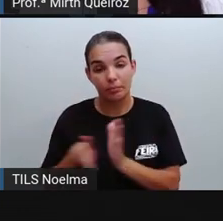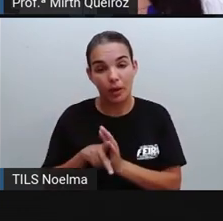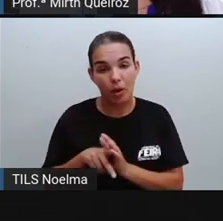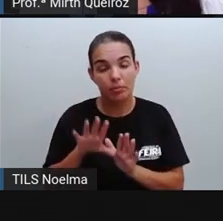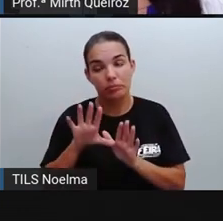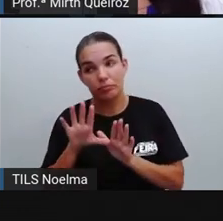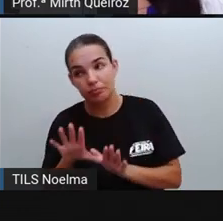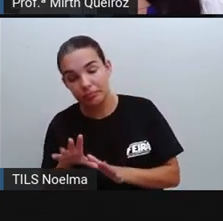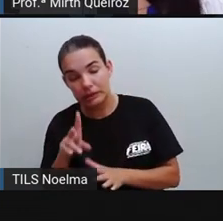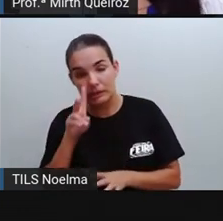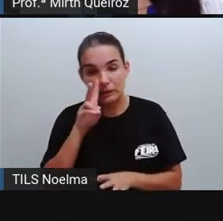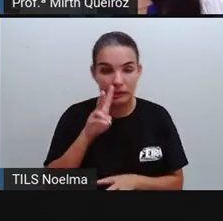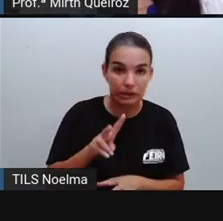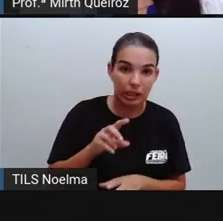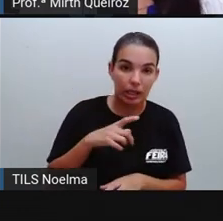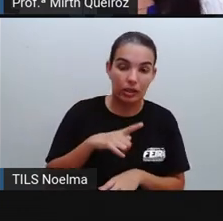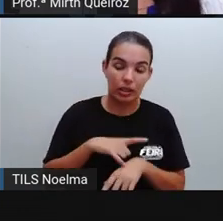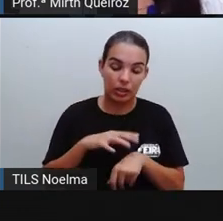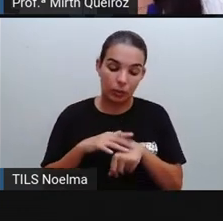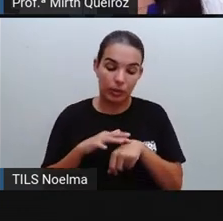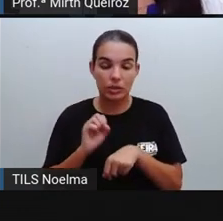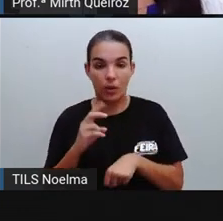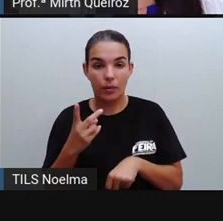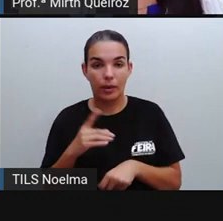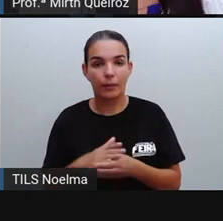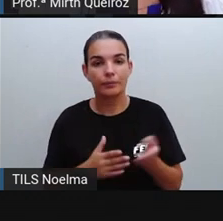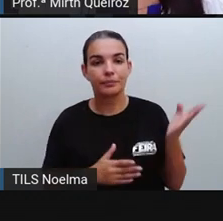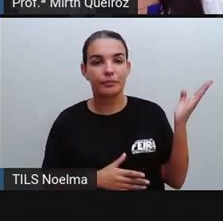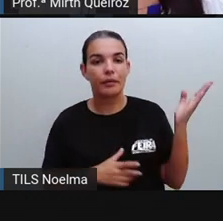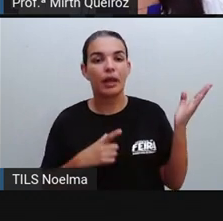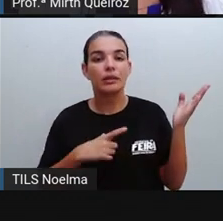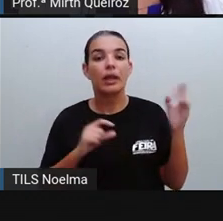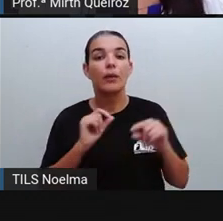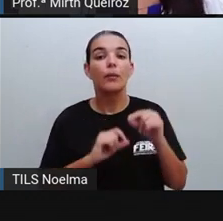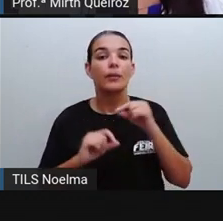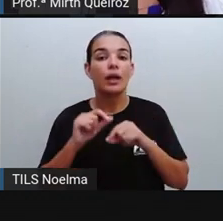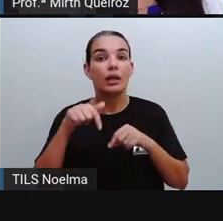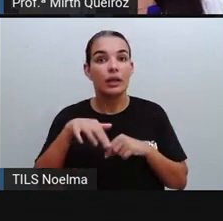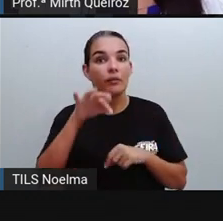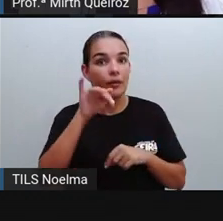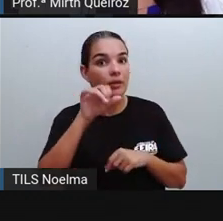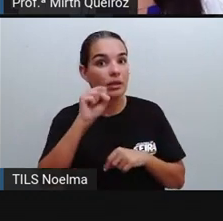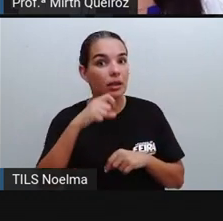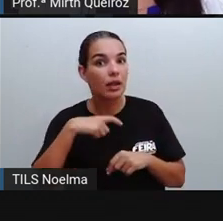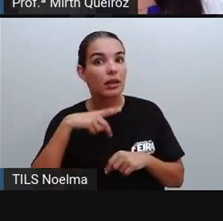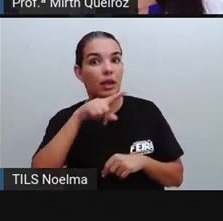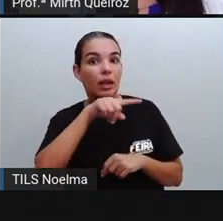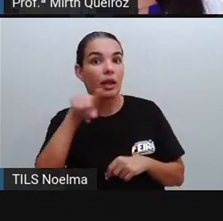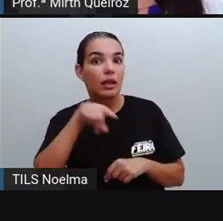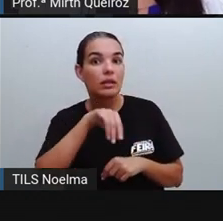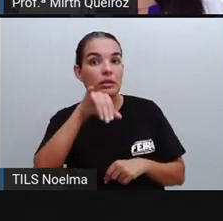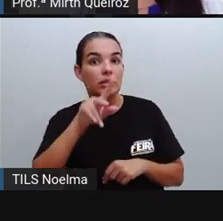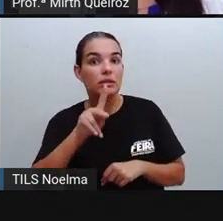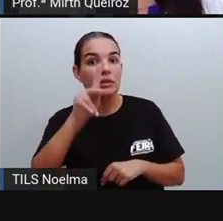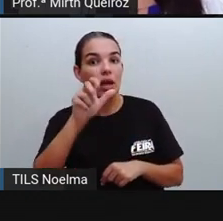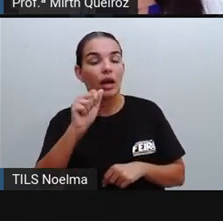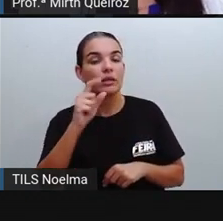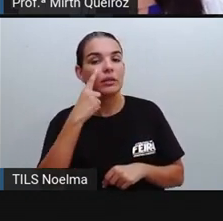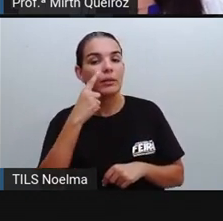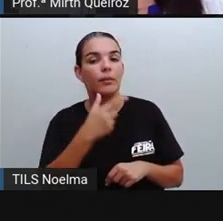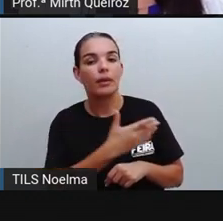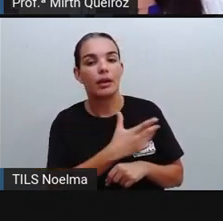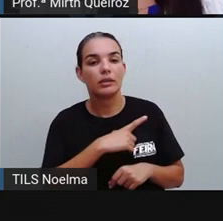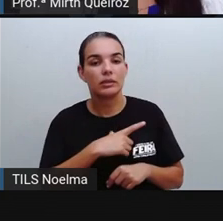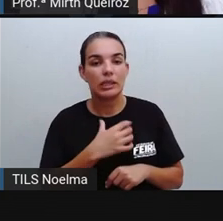suspeito para a doença zika. E aqui a gente tem os casos registrados de zika em Feira de Santana. Confirmado o 6,